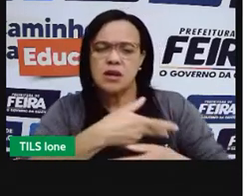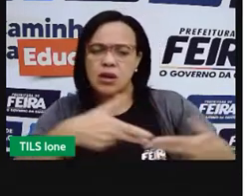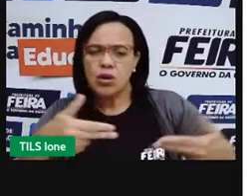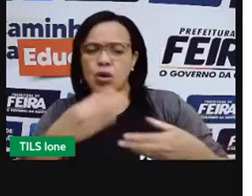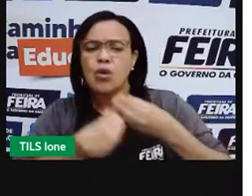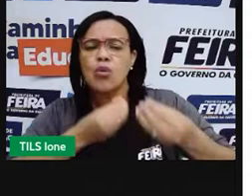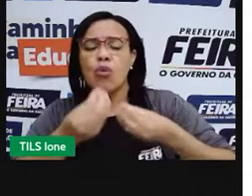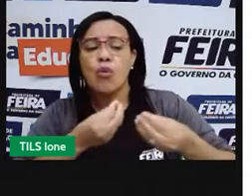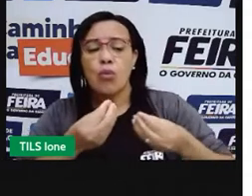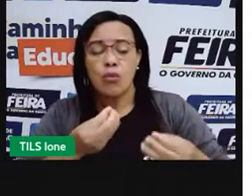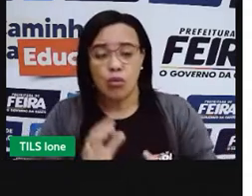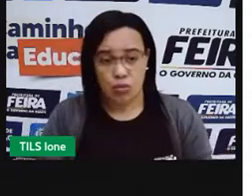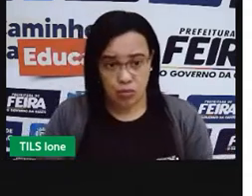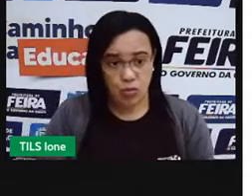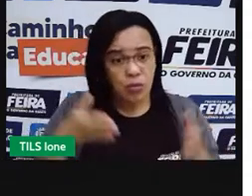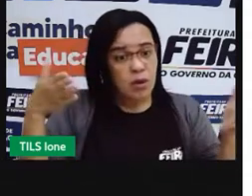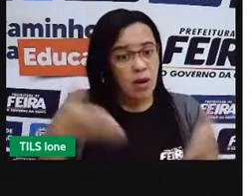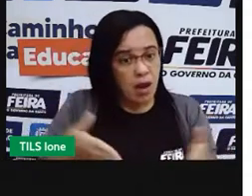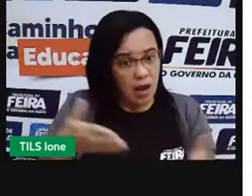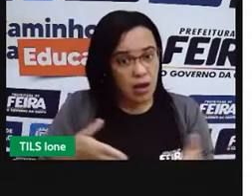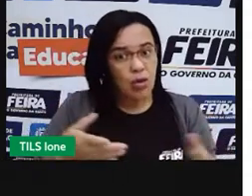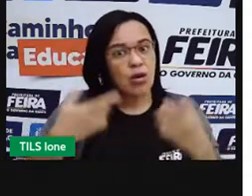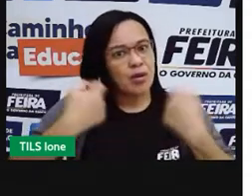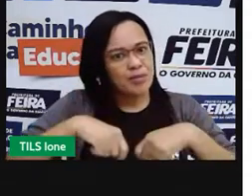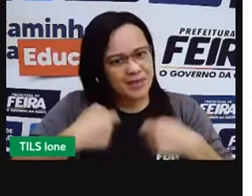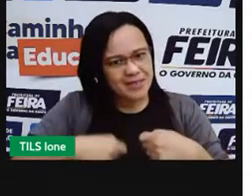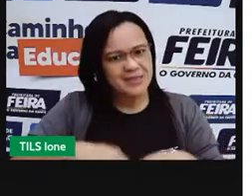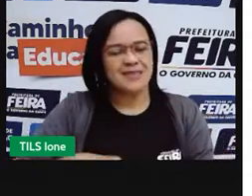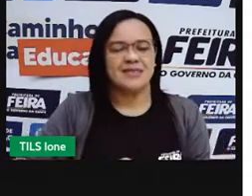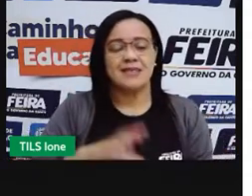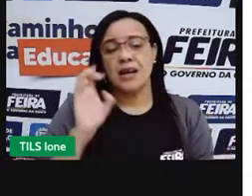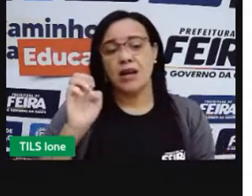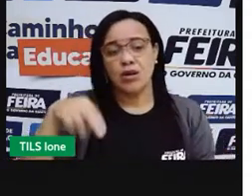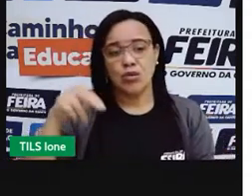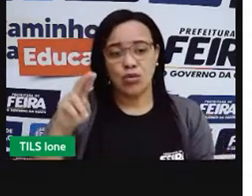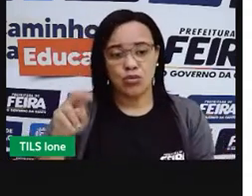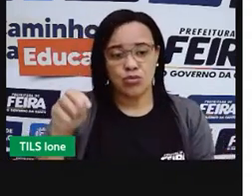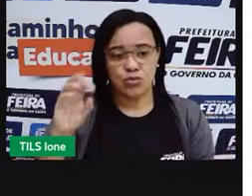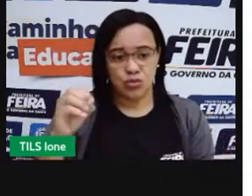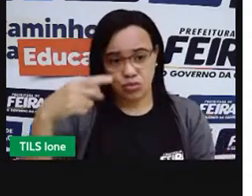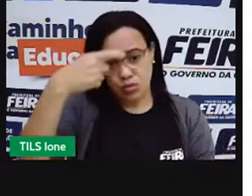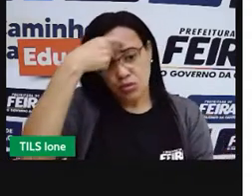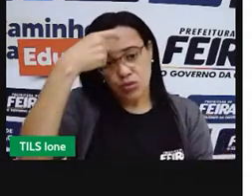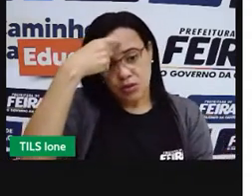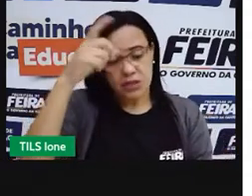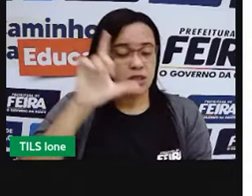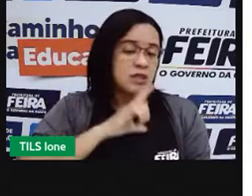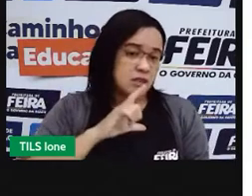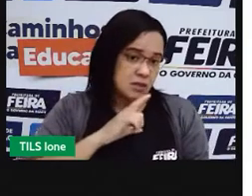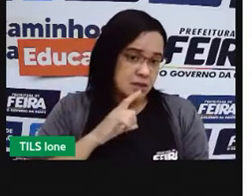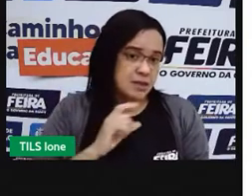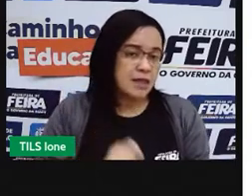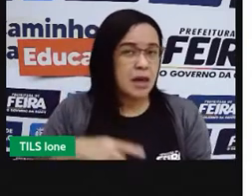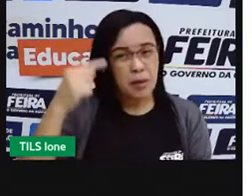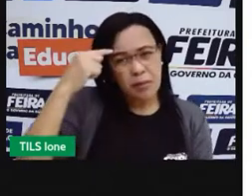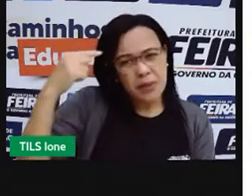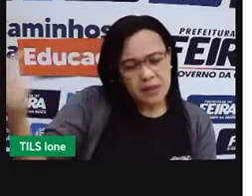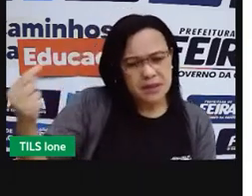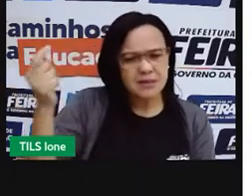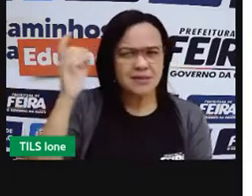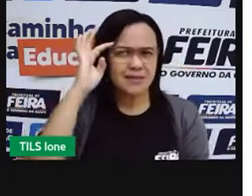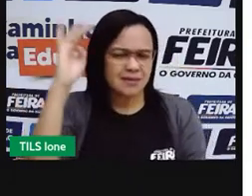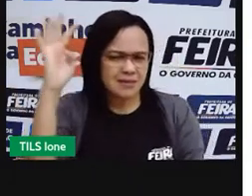você está tendo ali um consumo consciente. E a gente tem que pensar nisso